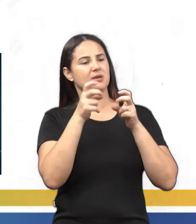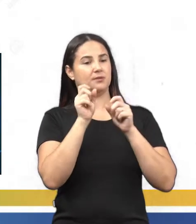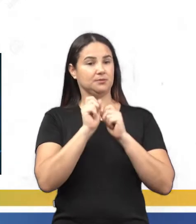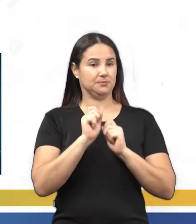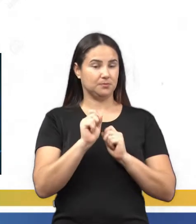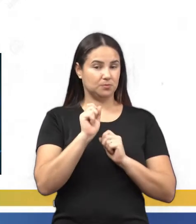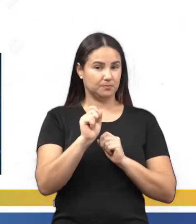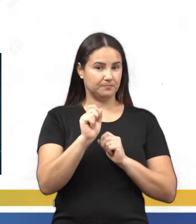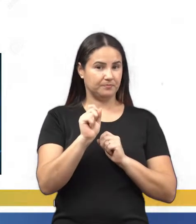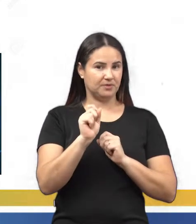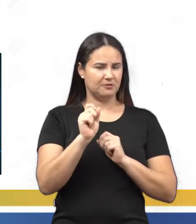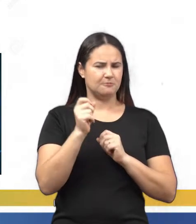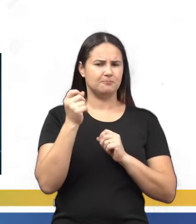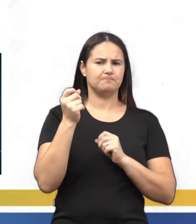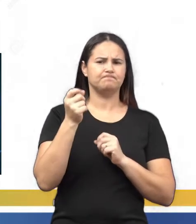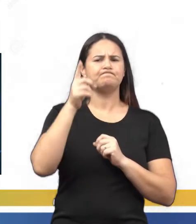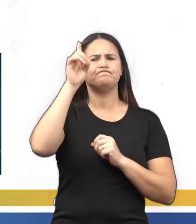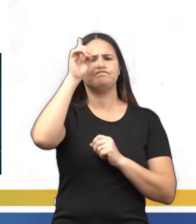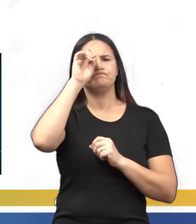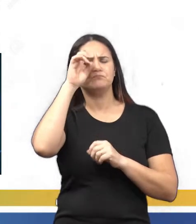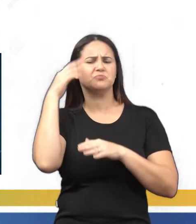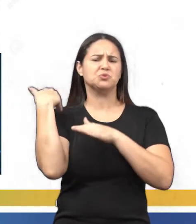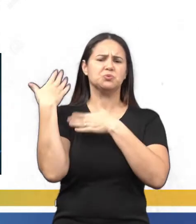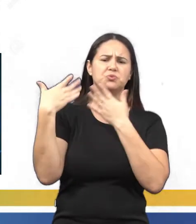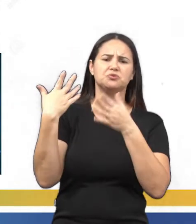partes aí estão no nosso cotidiano, tá?